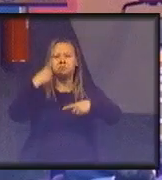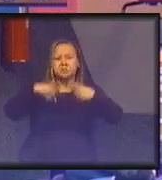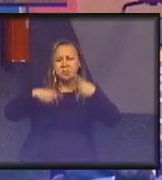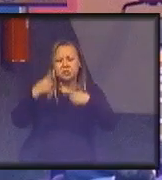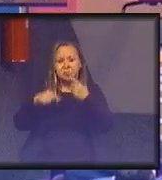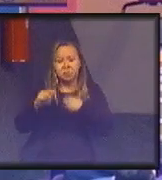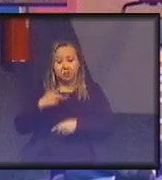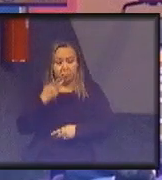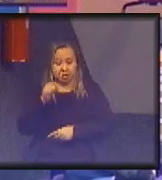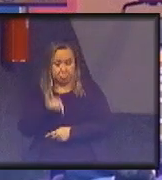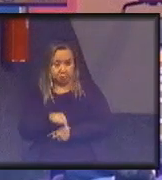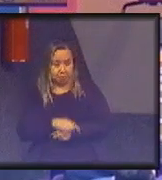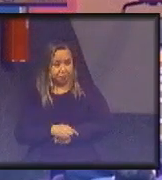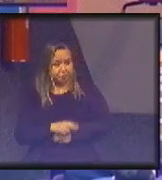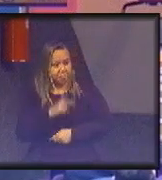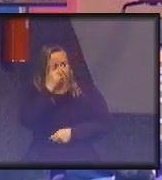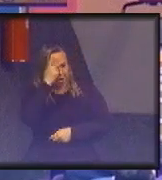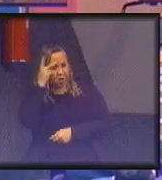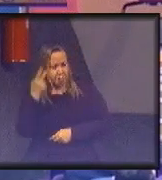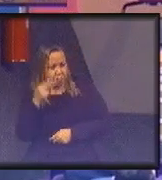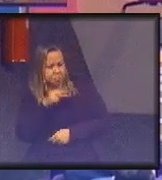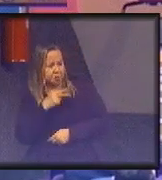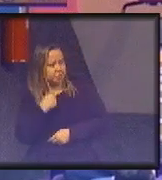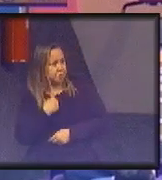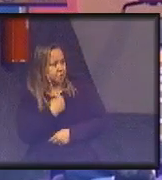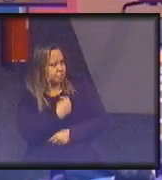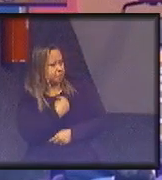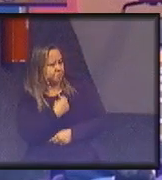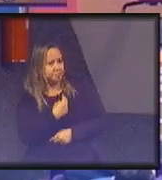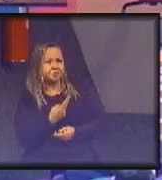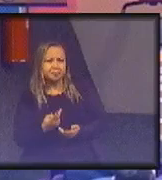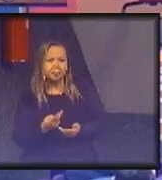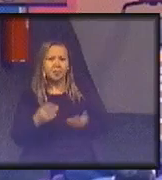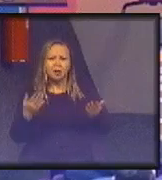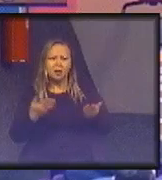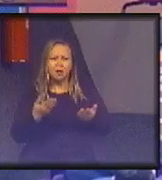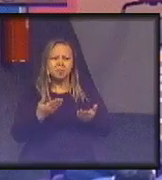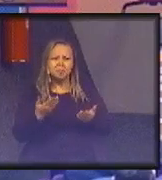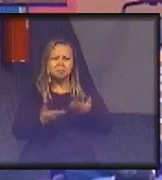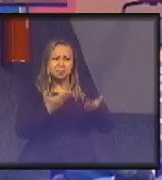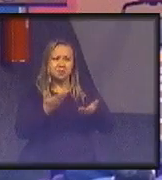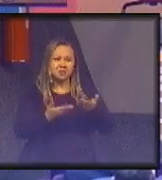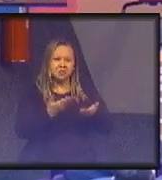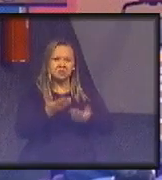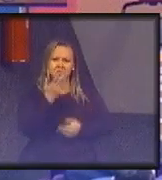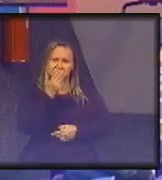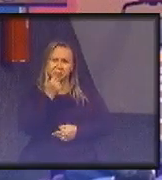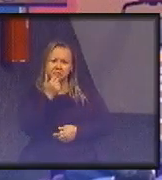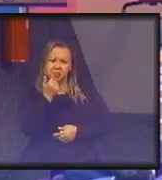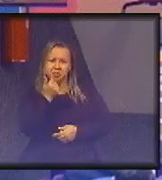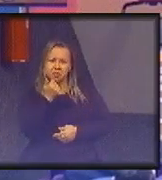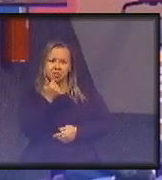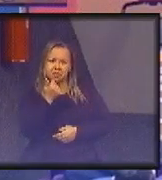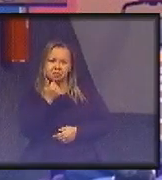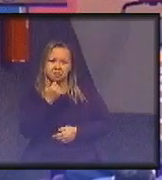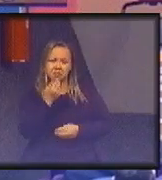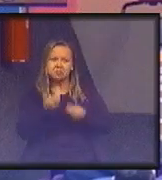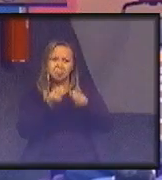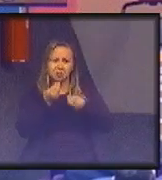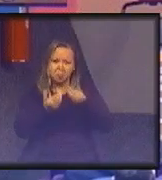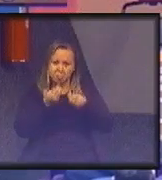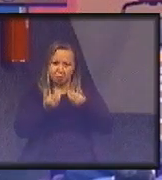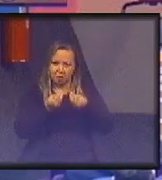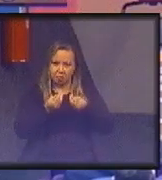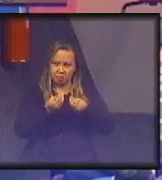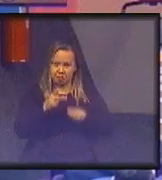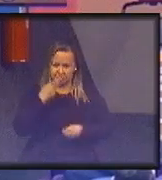isso, alguém virou para mim e disse Fábio, agora vocês vão se meter no que a gente come? Qual é o interesse público